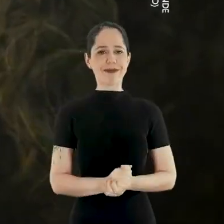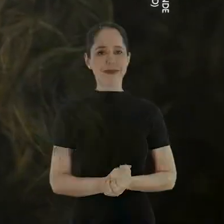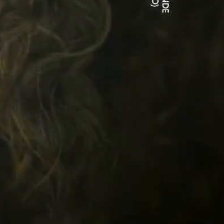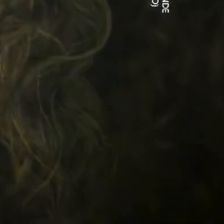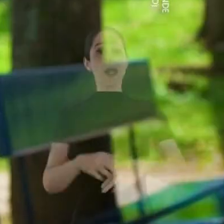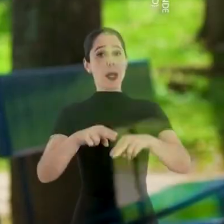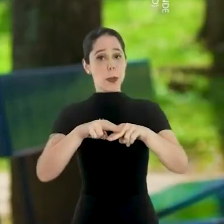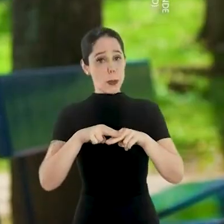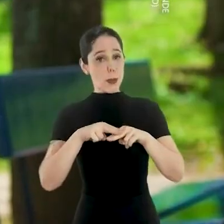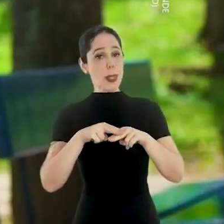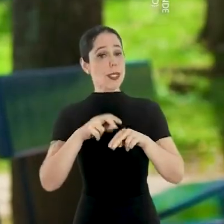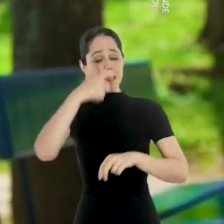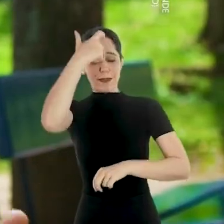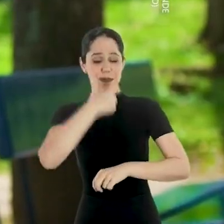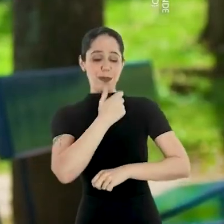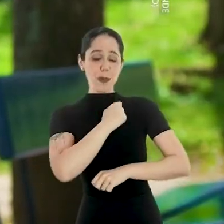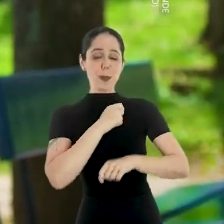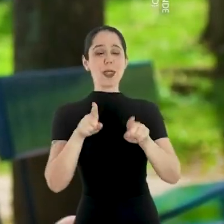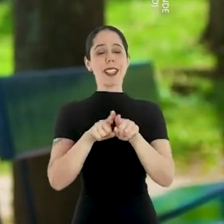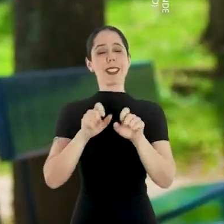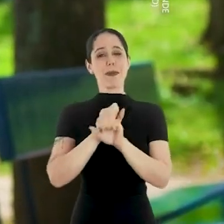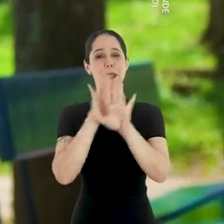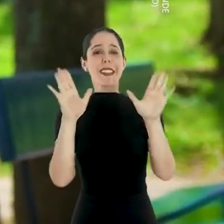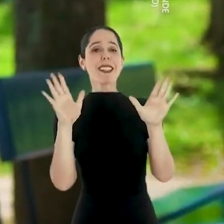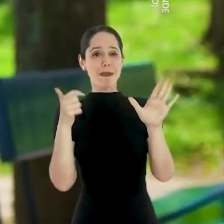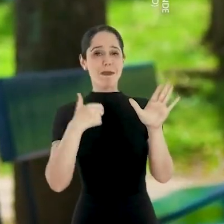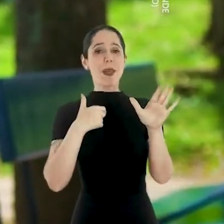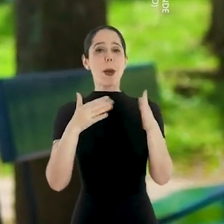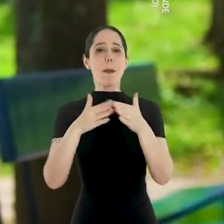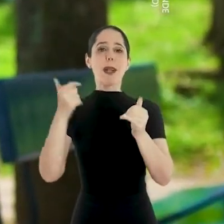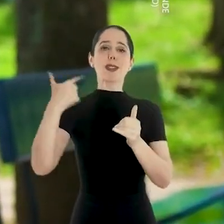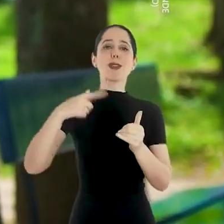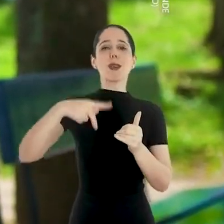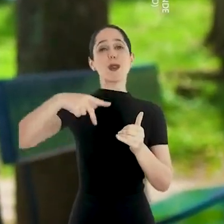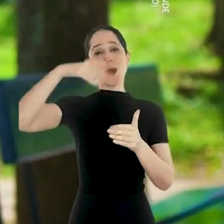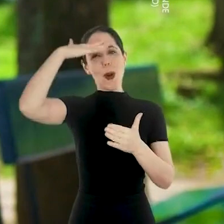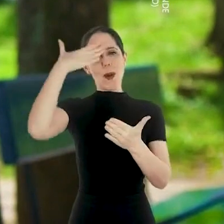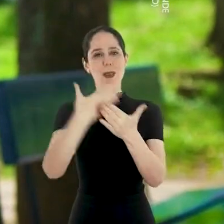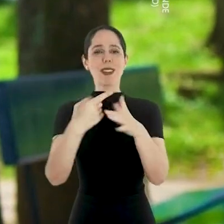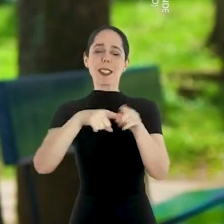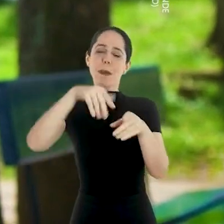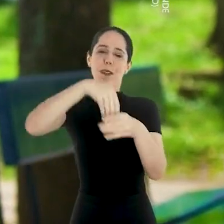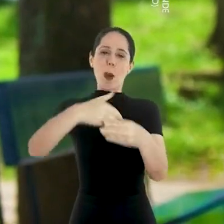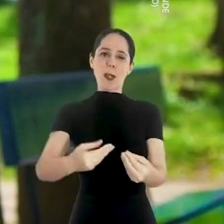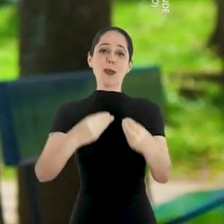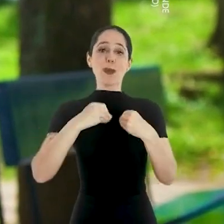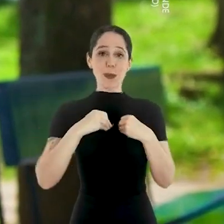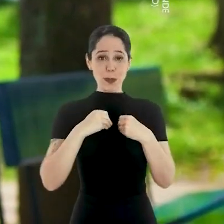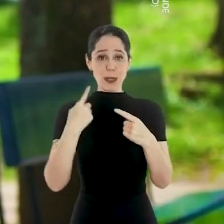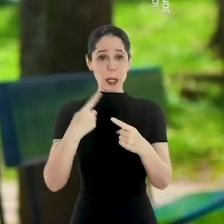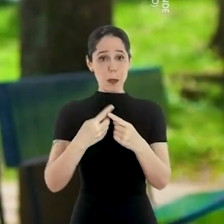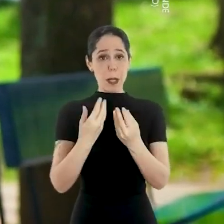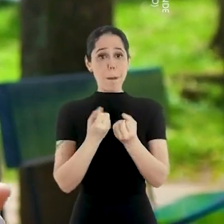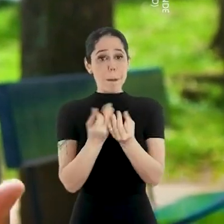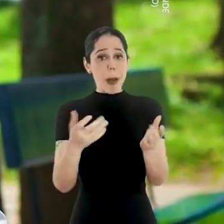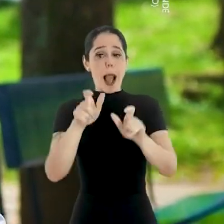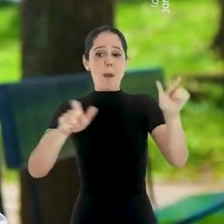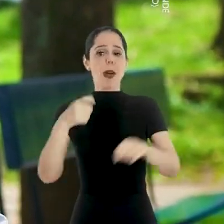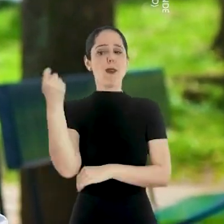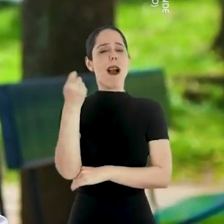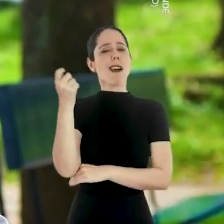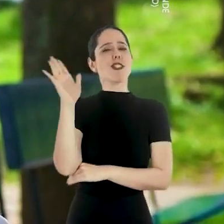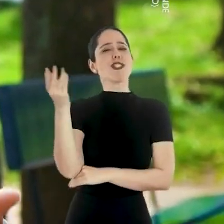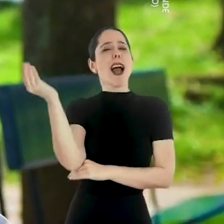E é por isso que com humildade e com transparência Eu peço novamente a sua confiança e o seu voto Porque